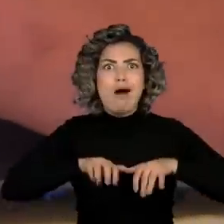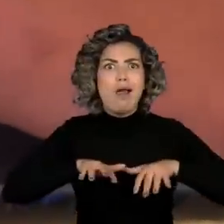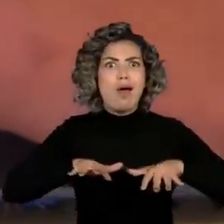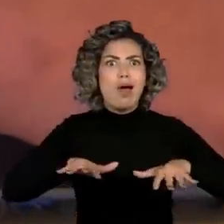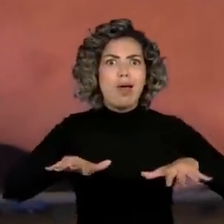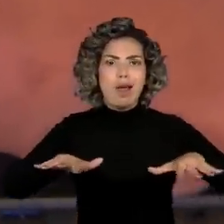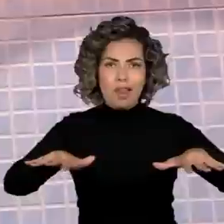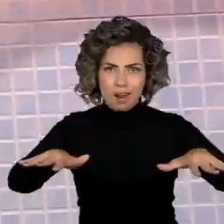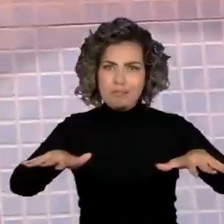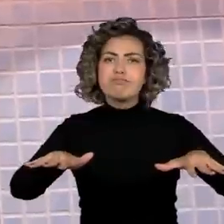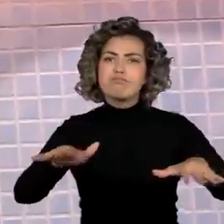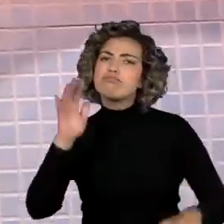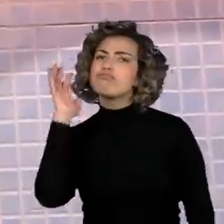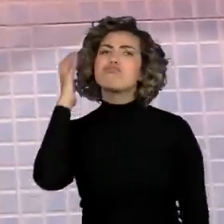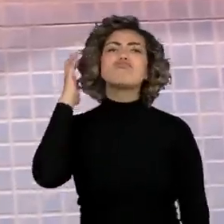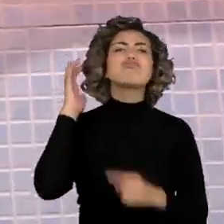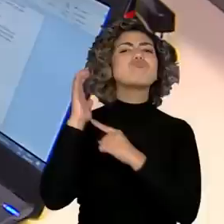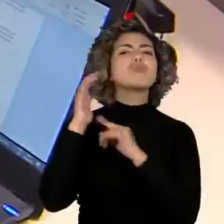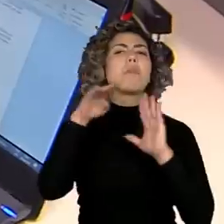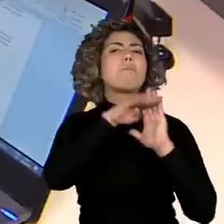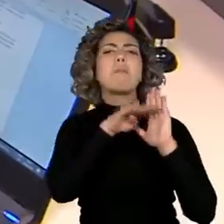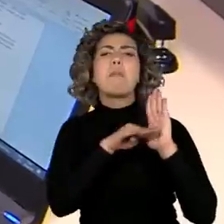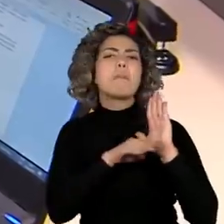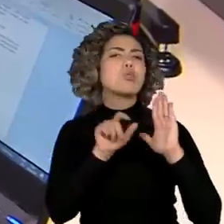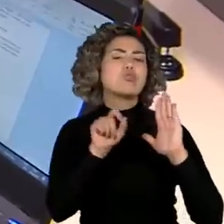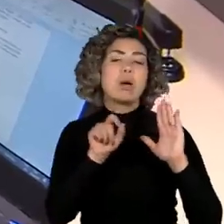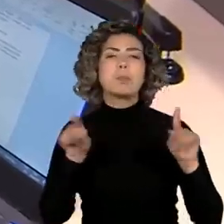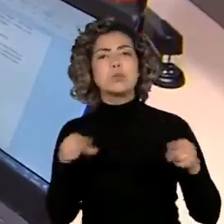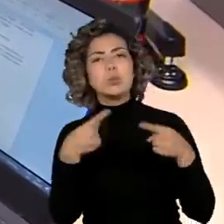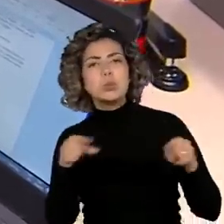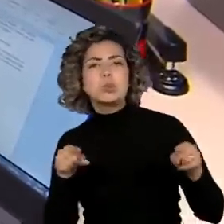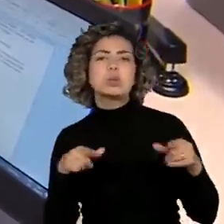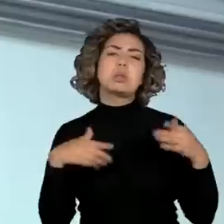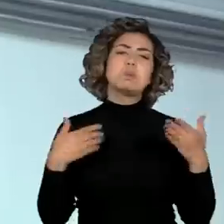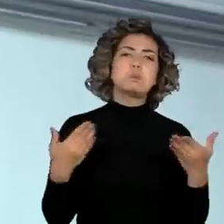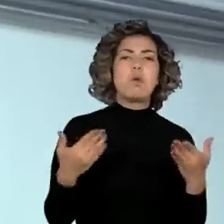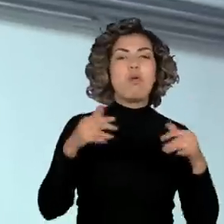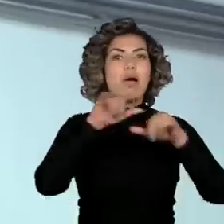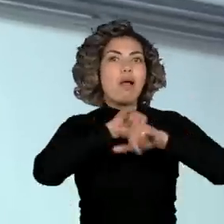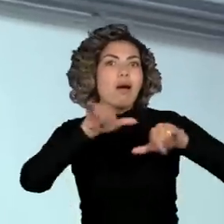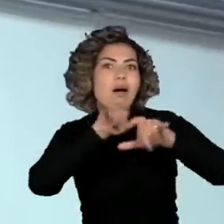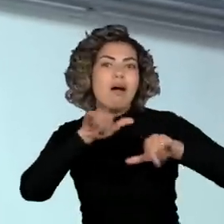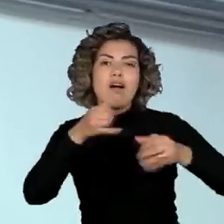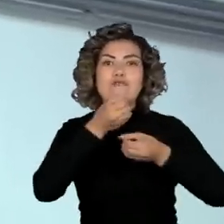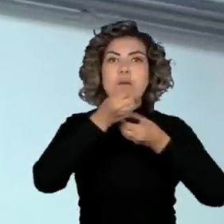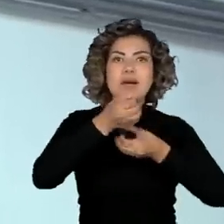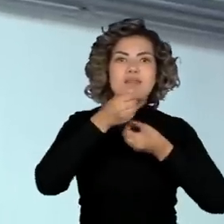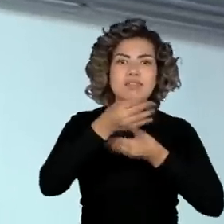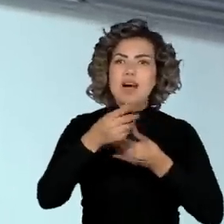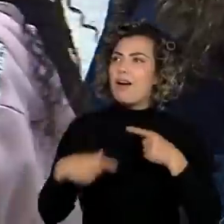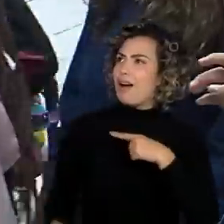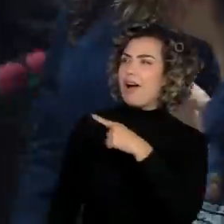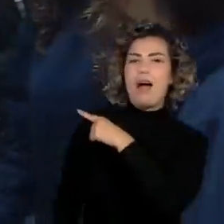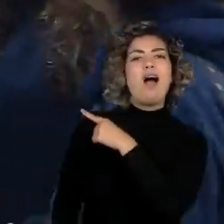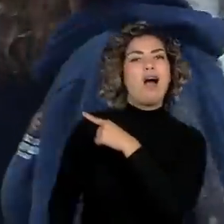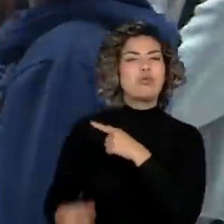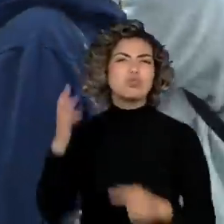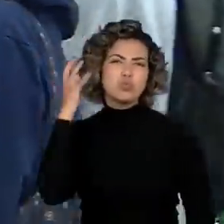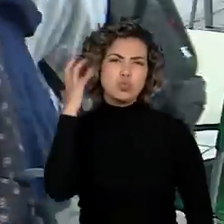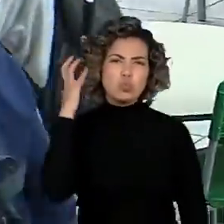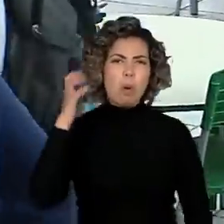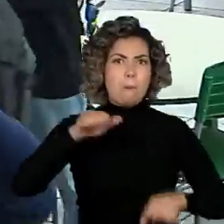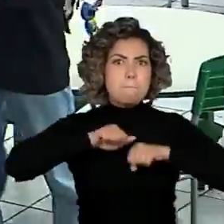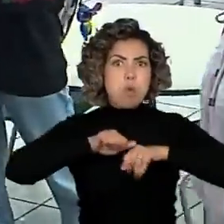programação é composta de músicas e notícias que chegam aos estudantes por meio desses alto-falantes durante o horário de